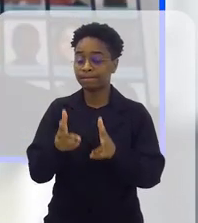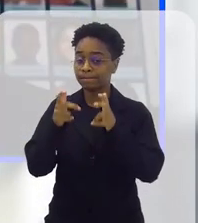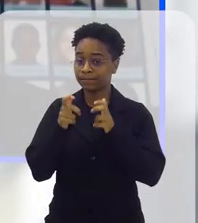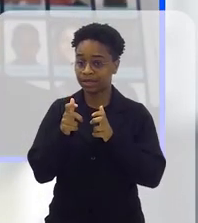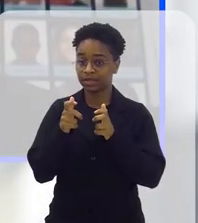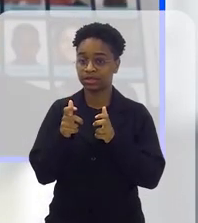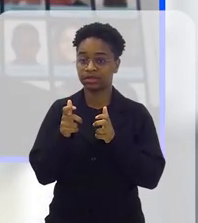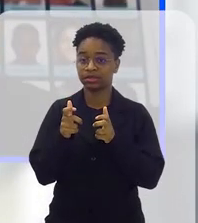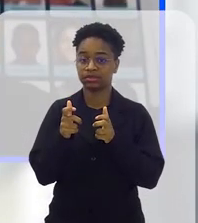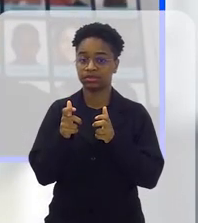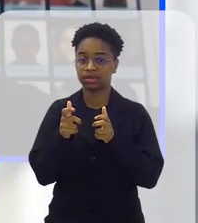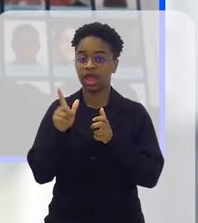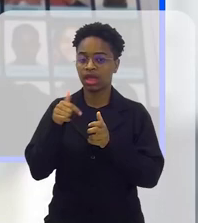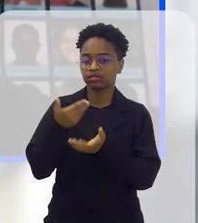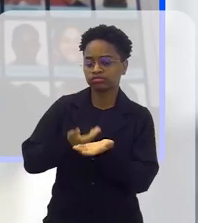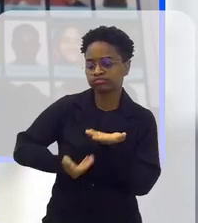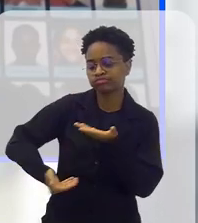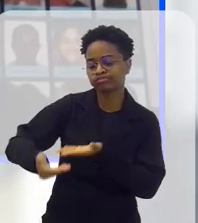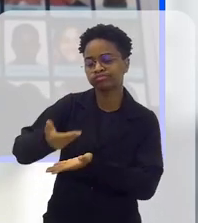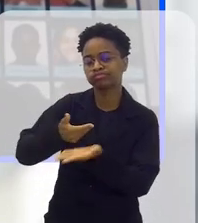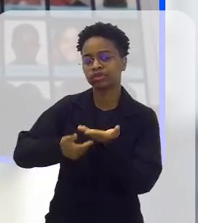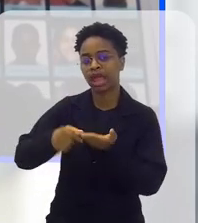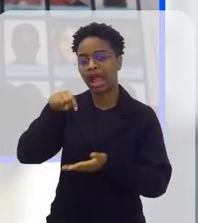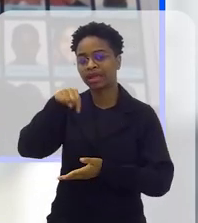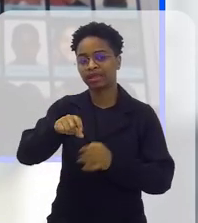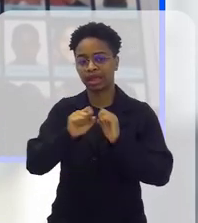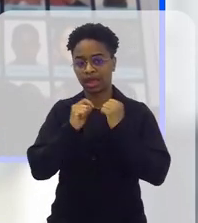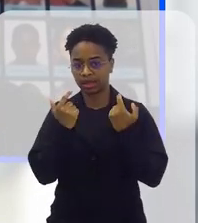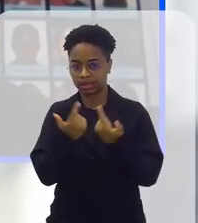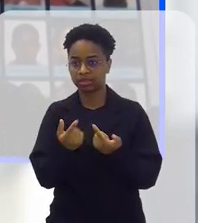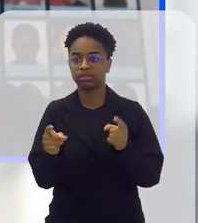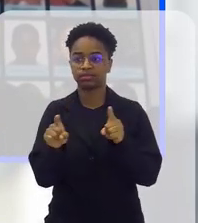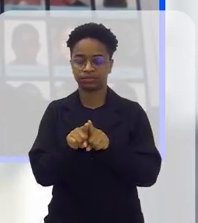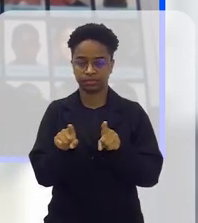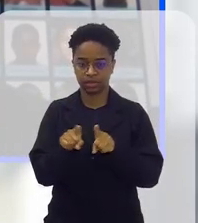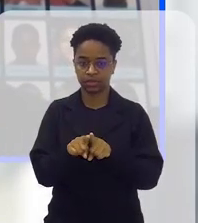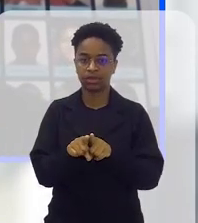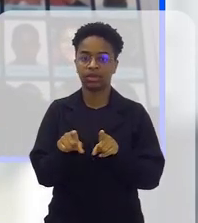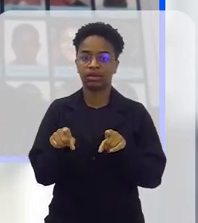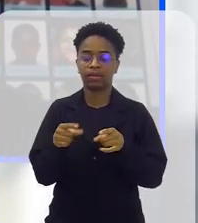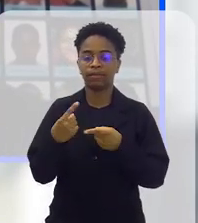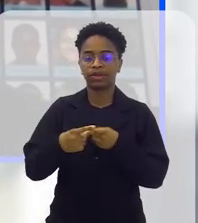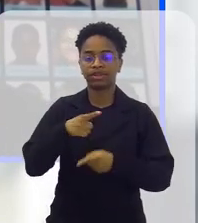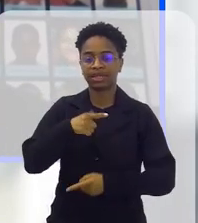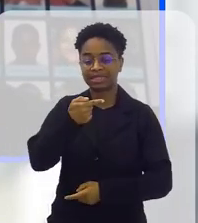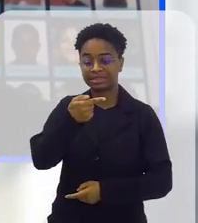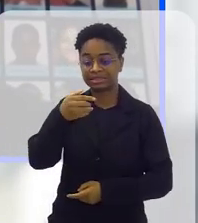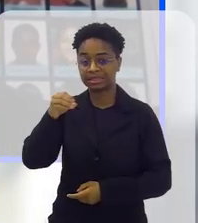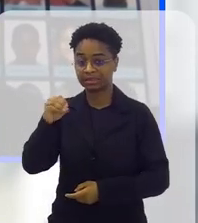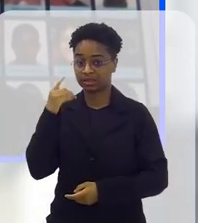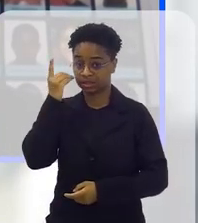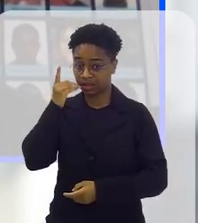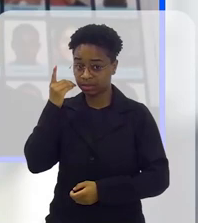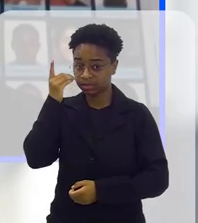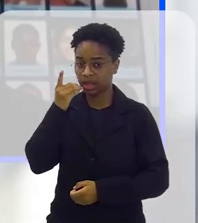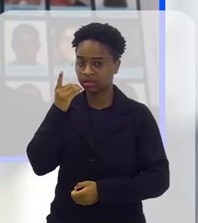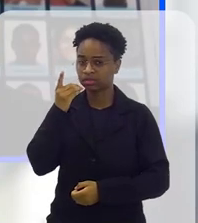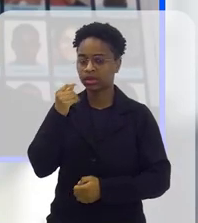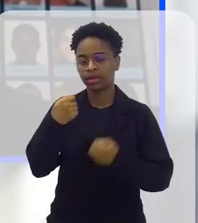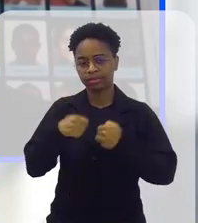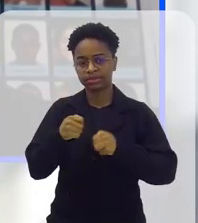percebe que é o envolvimento da casa também, legislativa, dos 70 parlamentares,